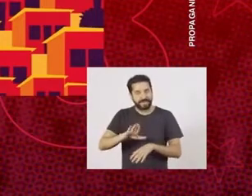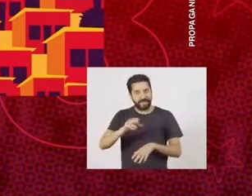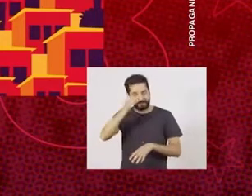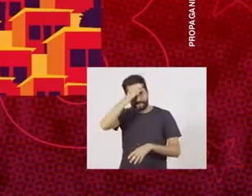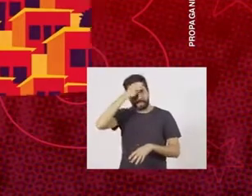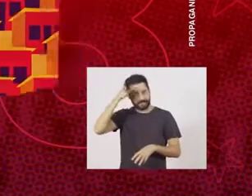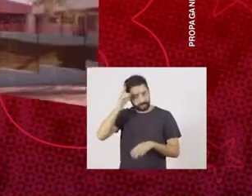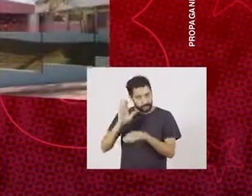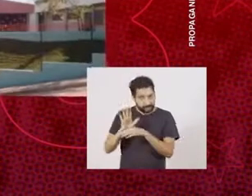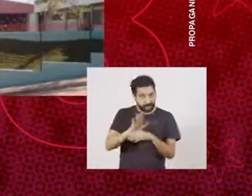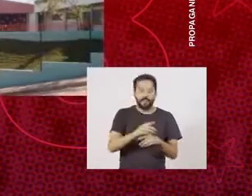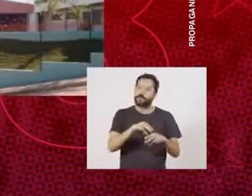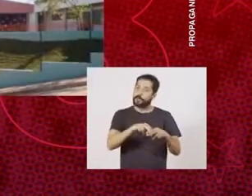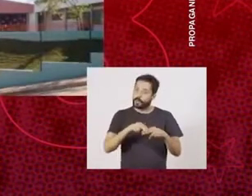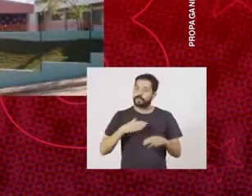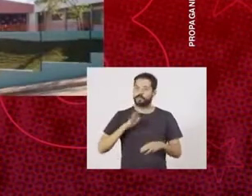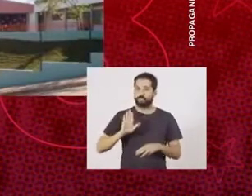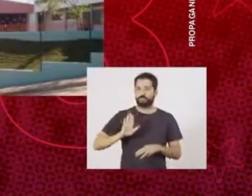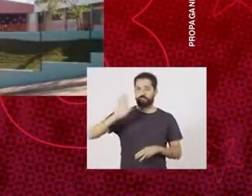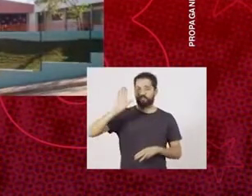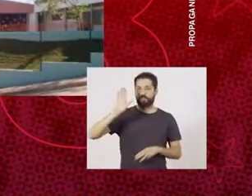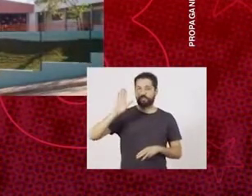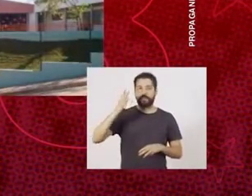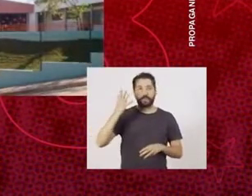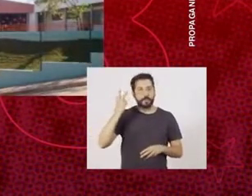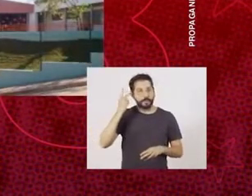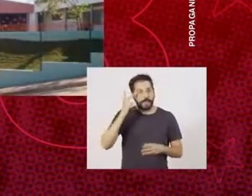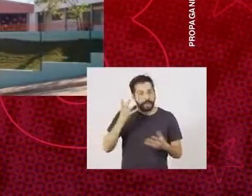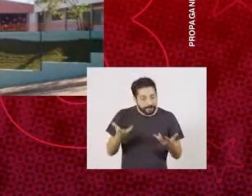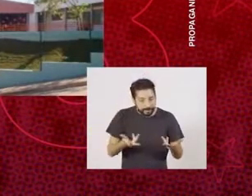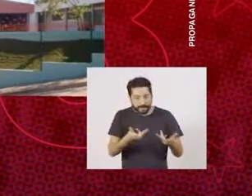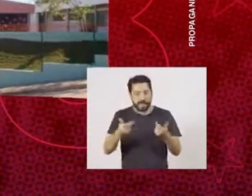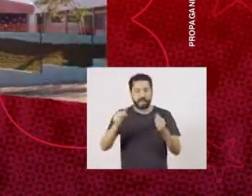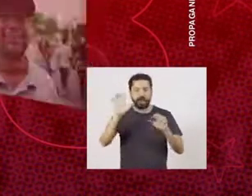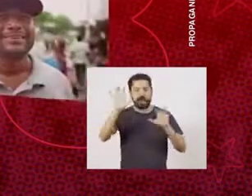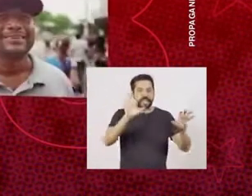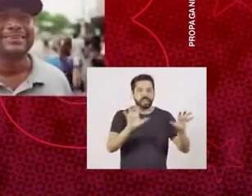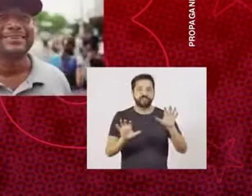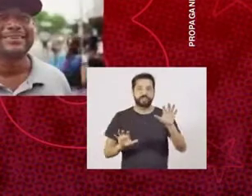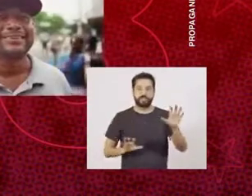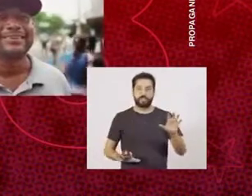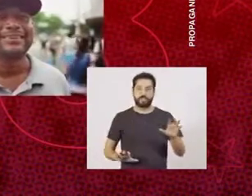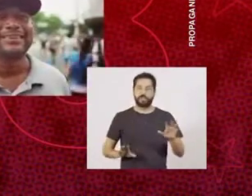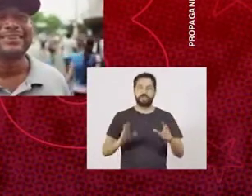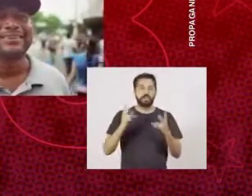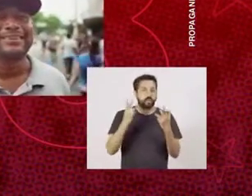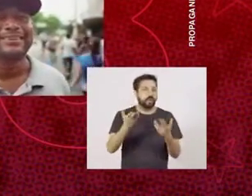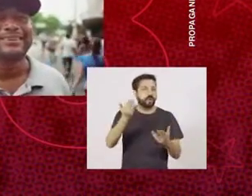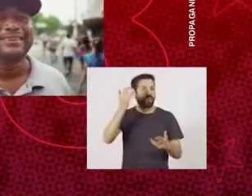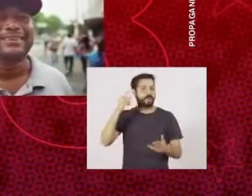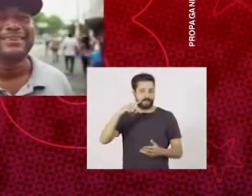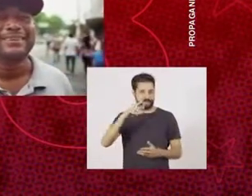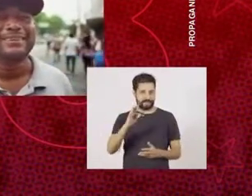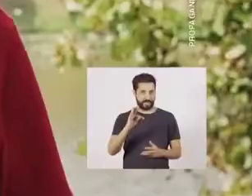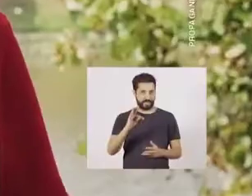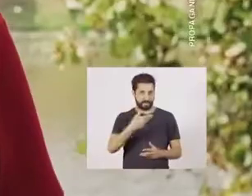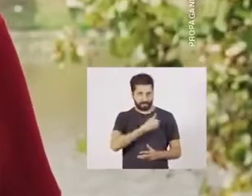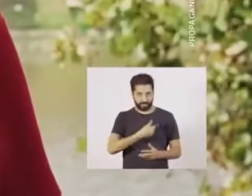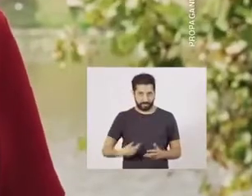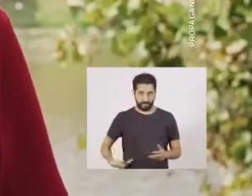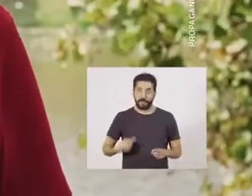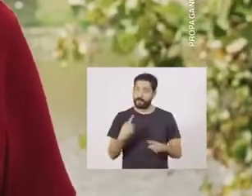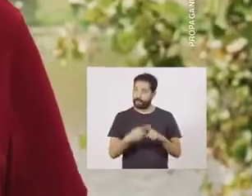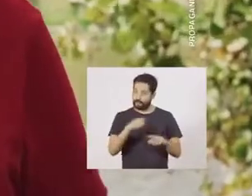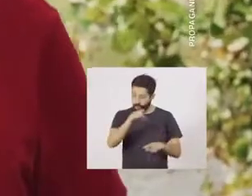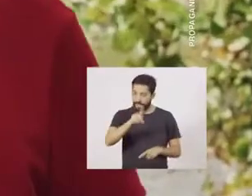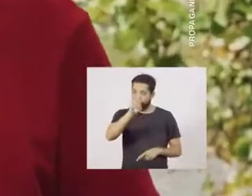Por isso sou candidato. É melhorar o serviço em cada regional, como já fizemos nos quatro anos do PT, porque você tem o direito de ter o que você